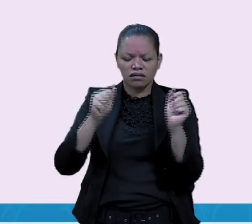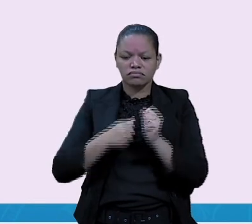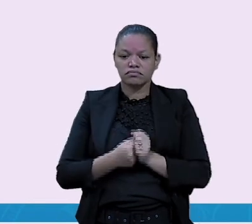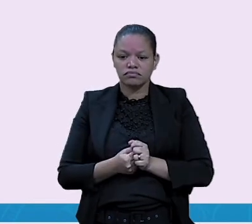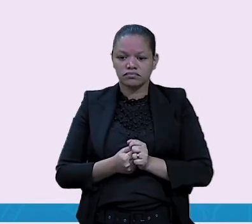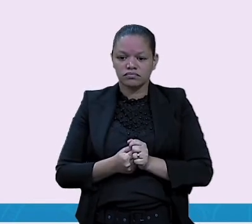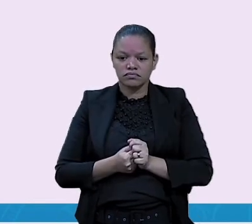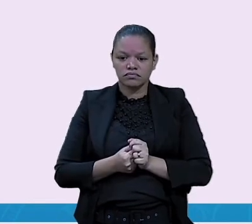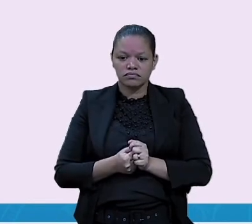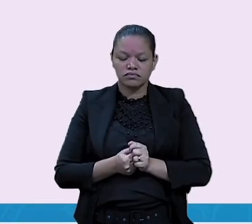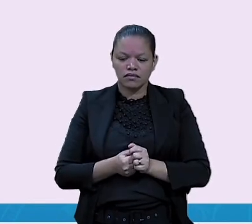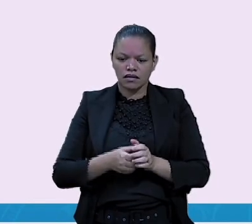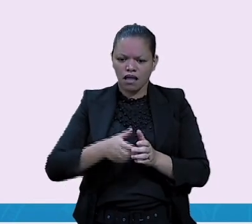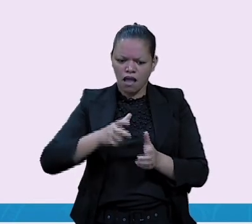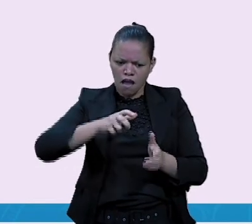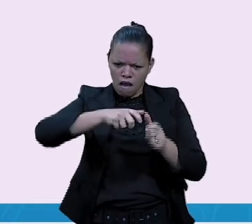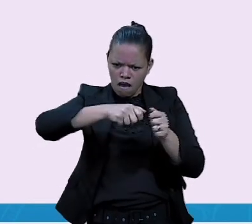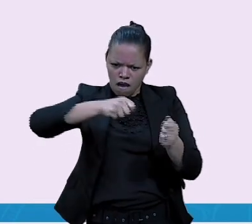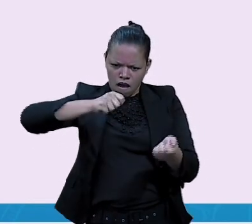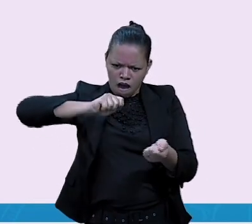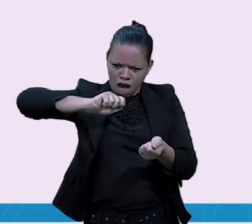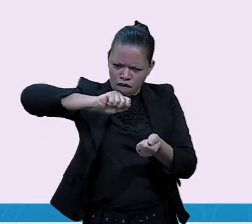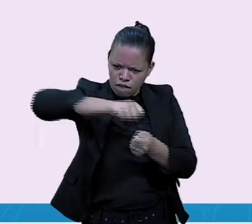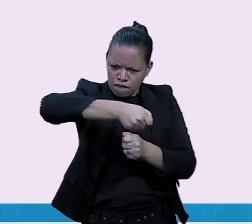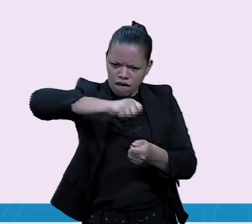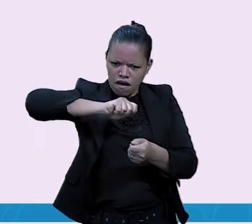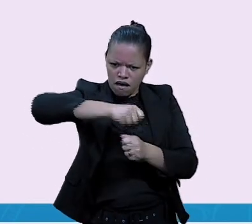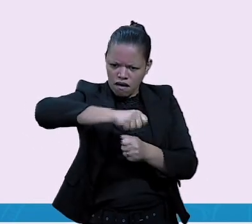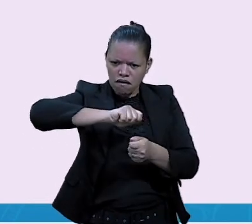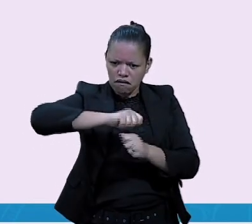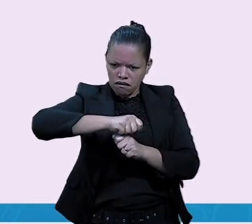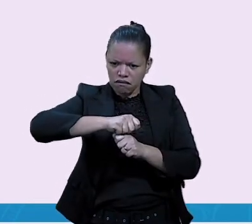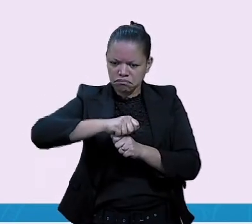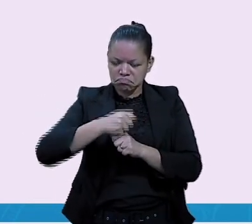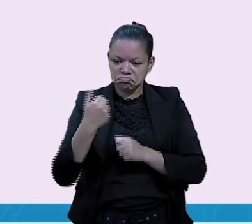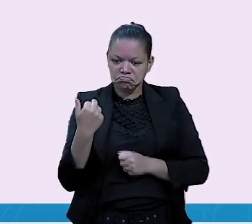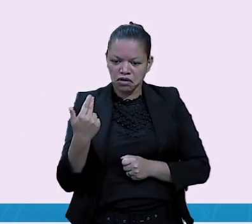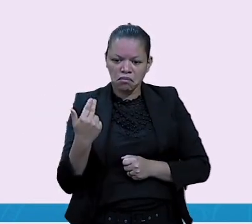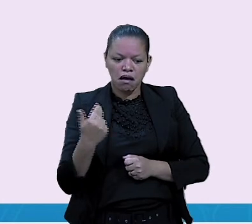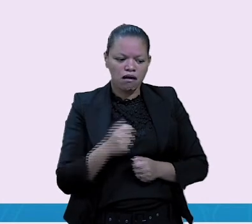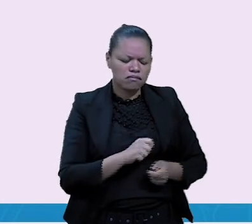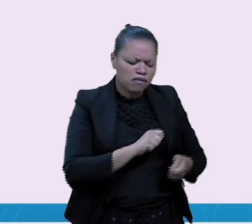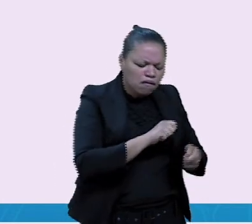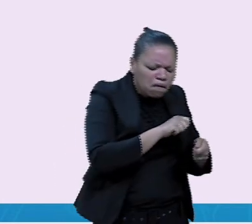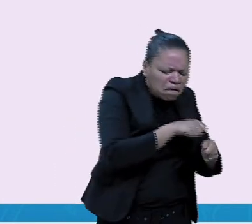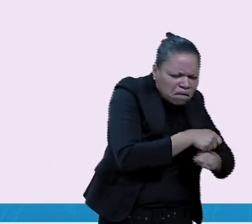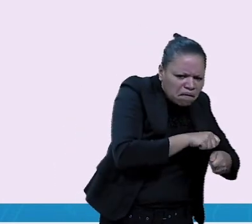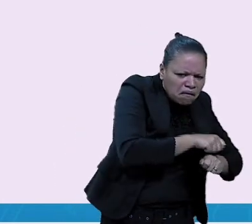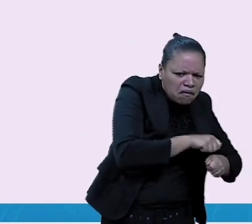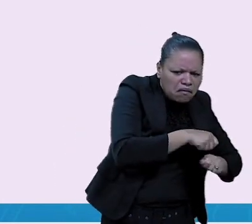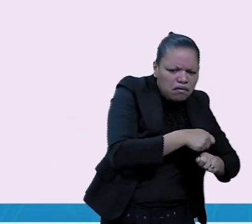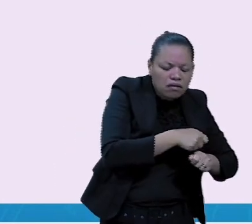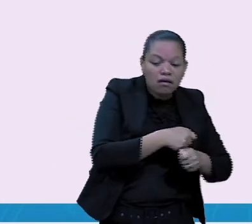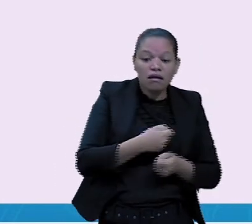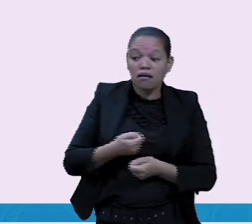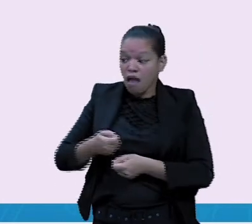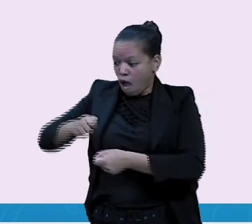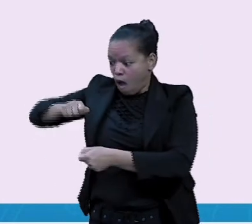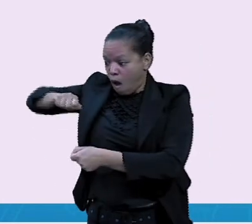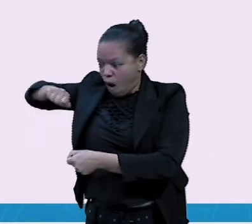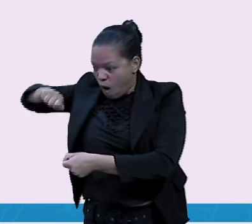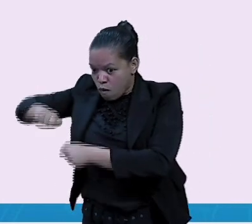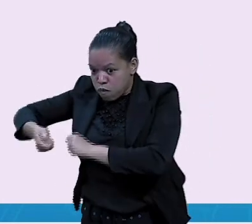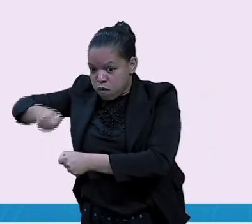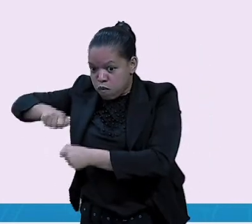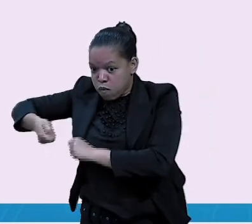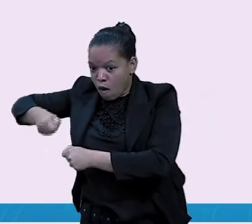facão, quando é aquele facão, né, de cortar mata, a gente chama de facão. E a nossa última palavra, palavra